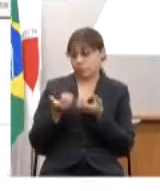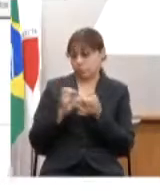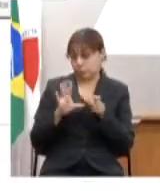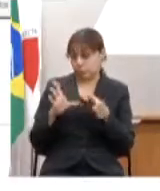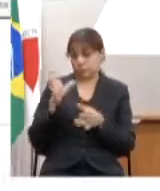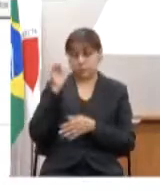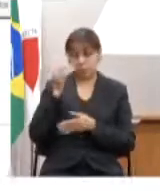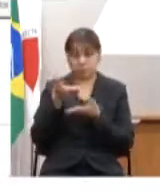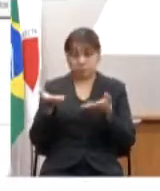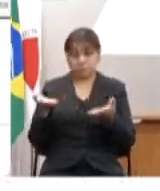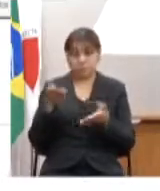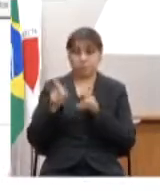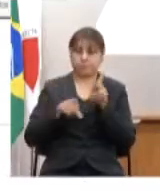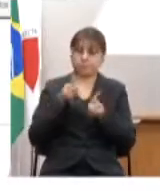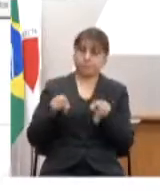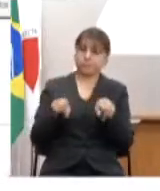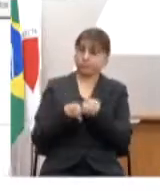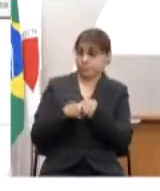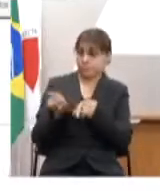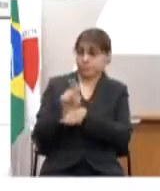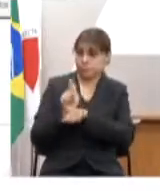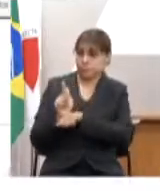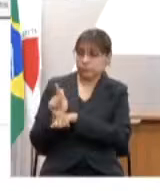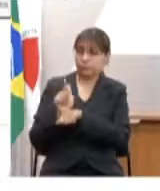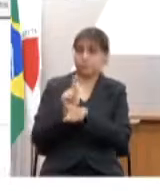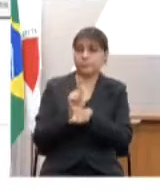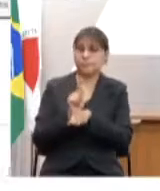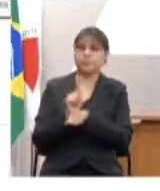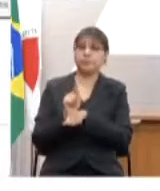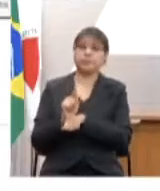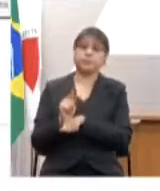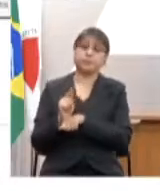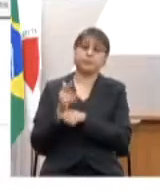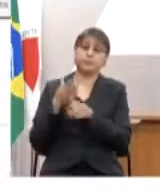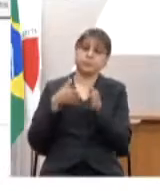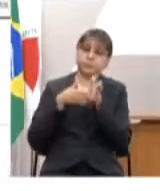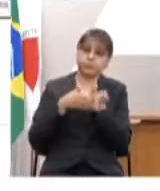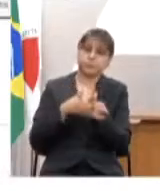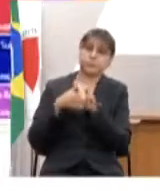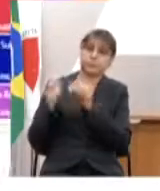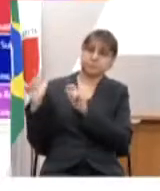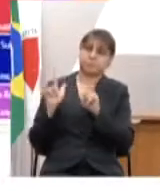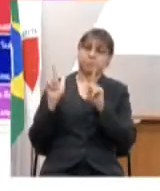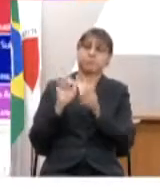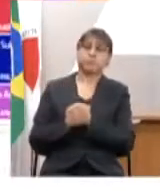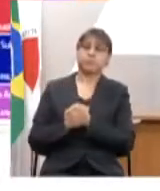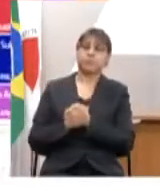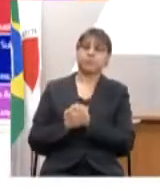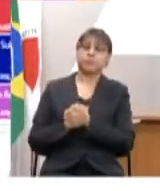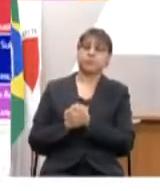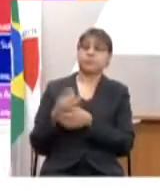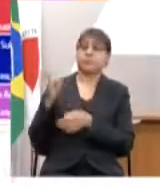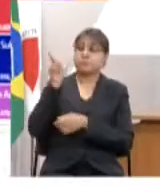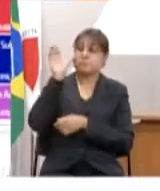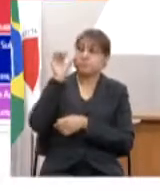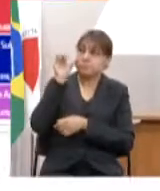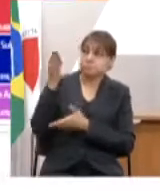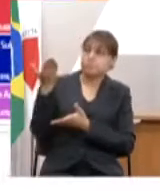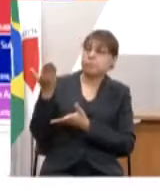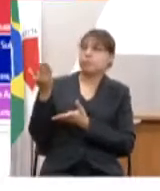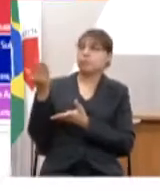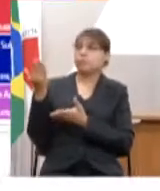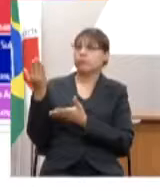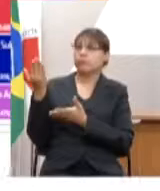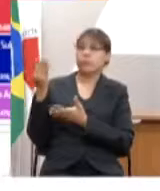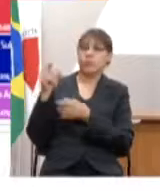para os gestores nesse BI nós acompanhamos pode passar vários indicadores um dos